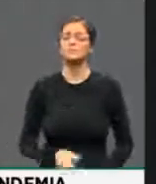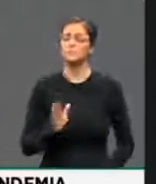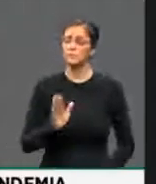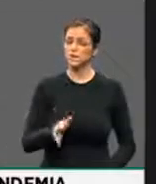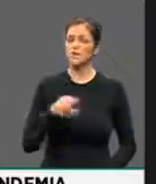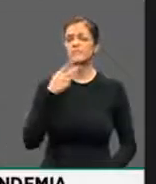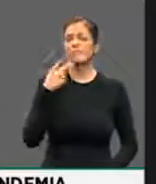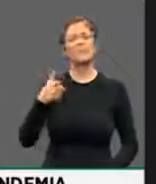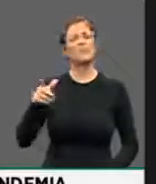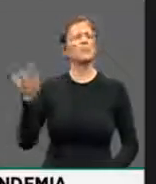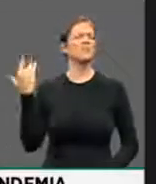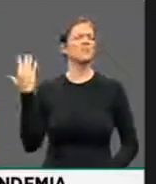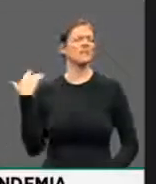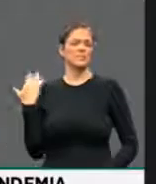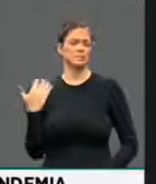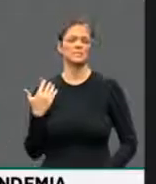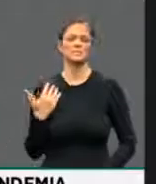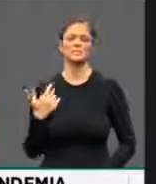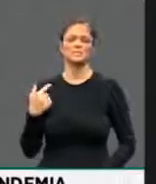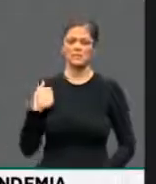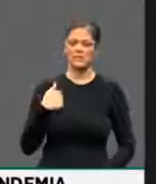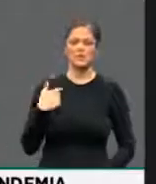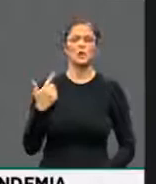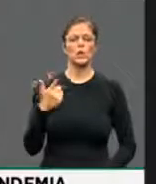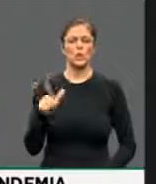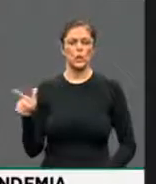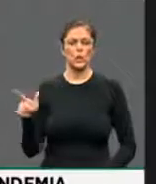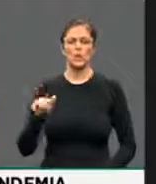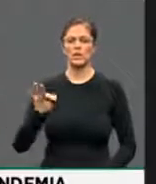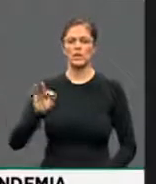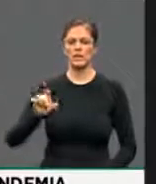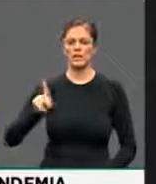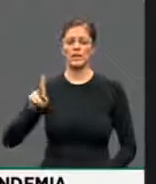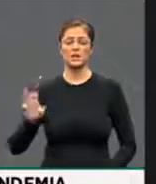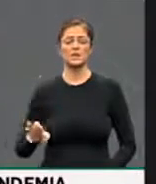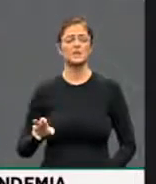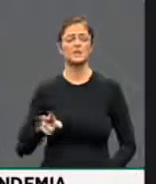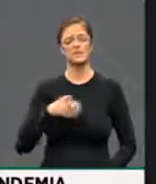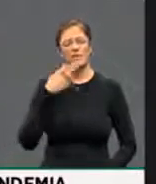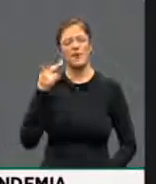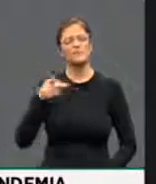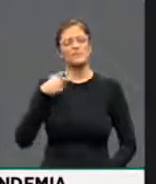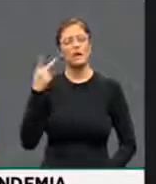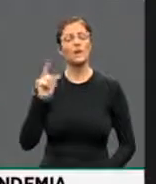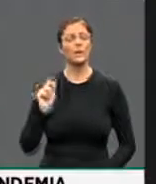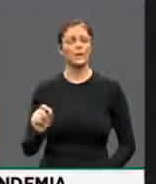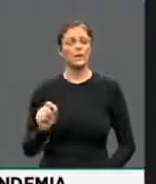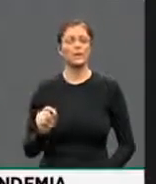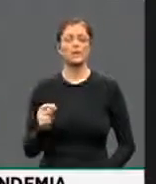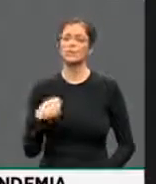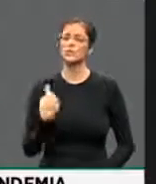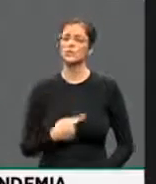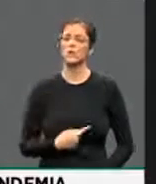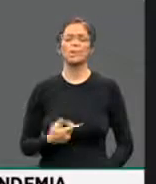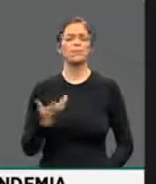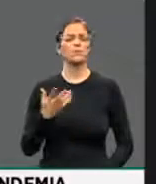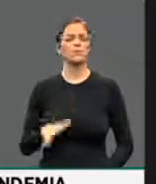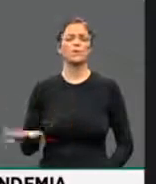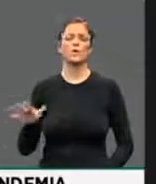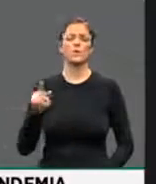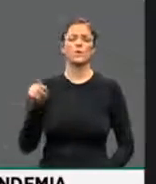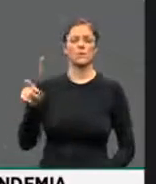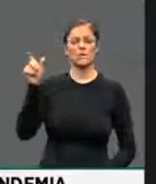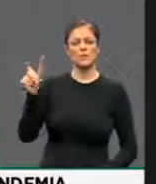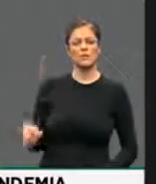dizendo, deputado Felipe Carreiras e tantos outros, que nós não íamos nos levar pelo canto do ministro do meio